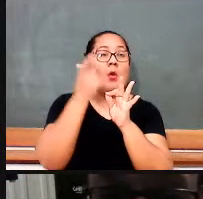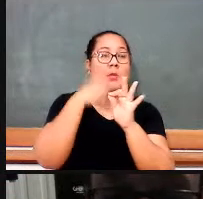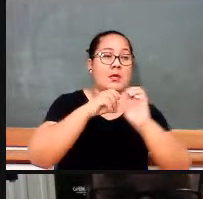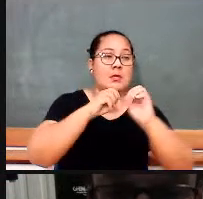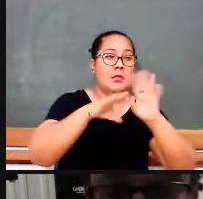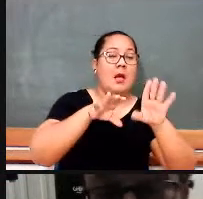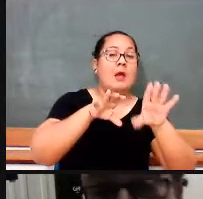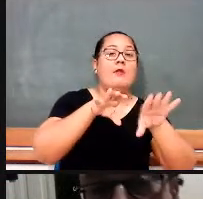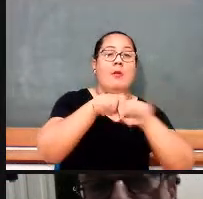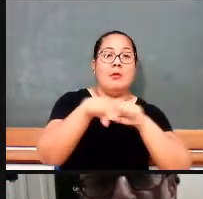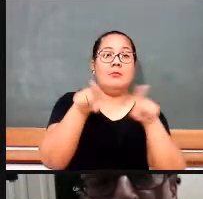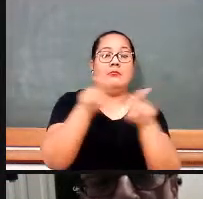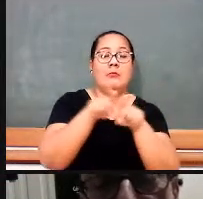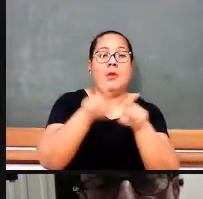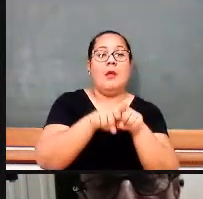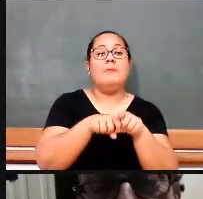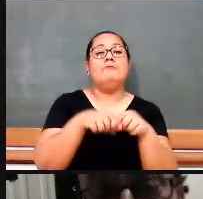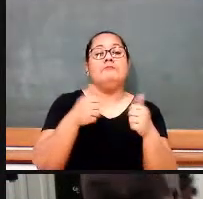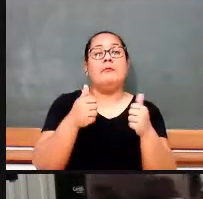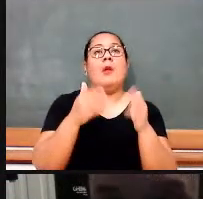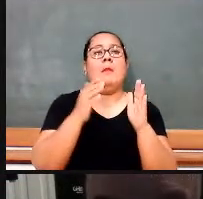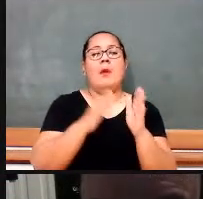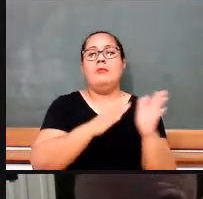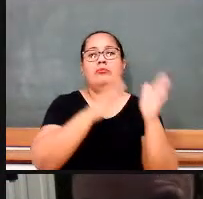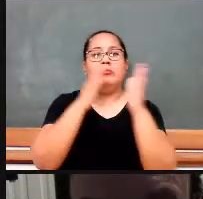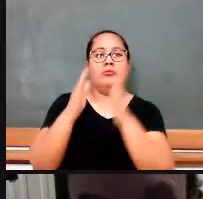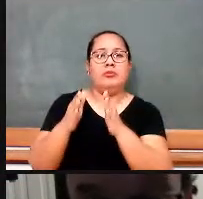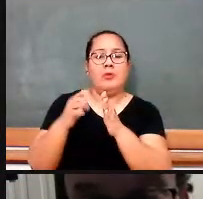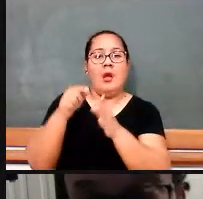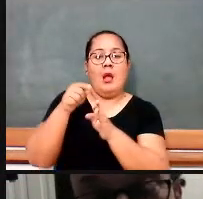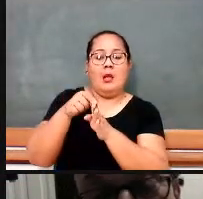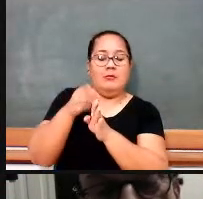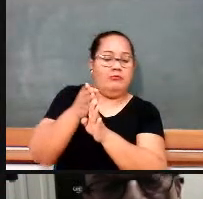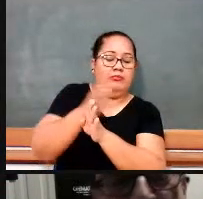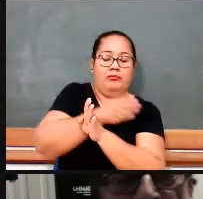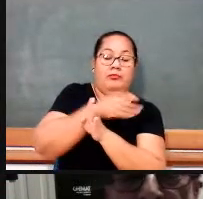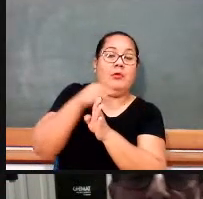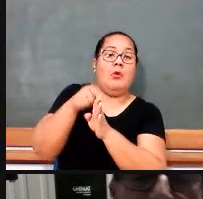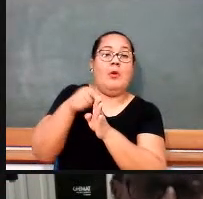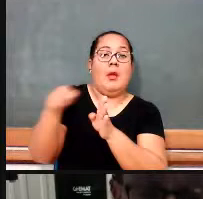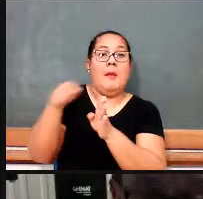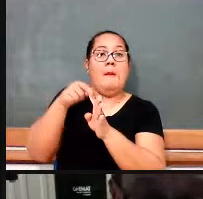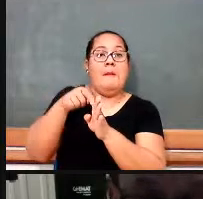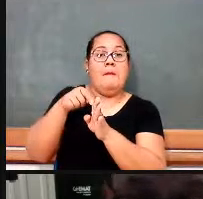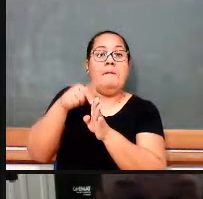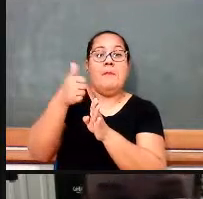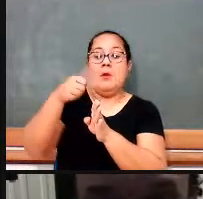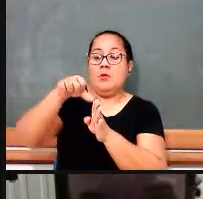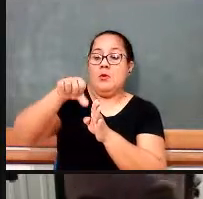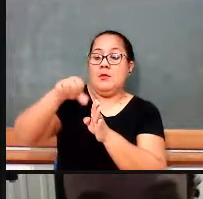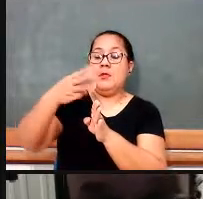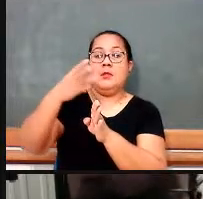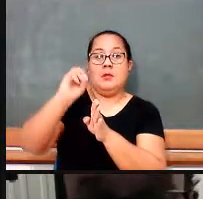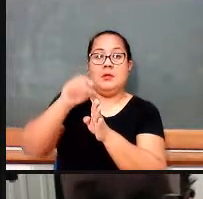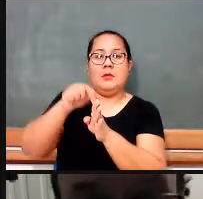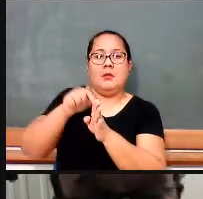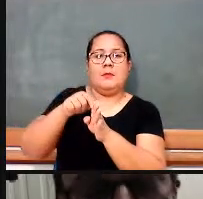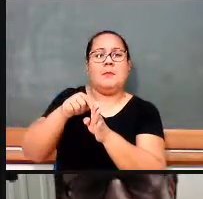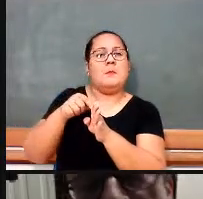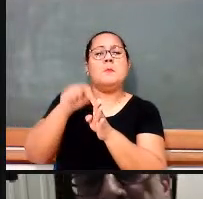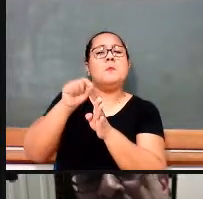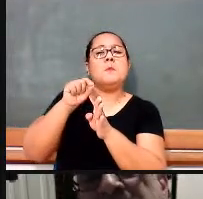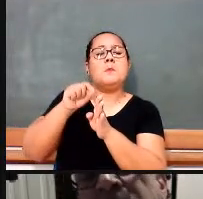formação. Vamos ver o que acontece agora a partir de 1930. A gente chamou assim, os anos